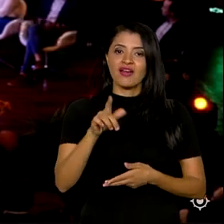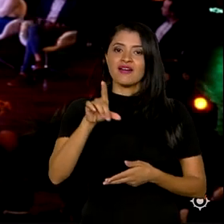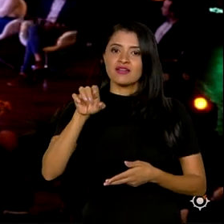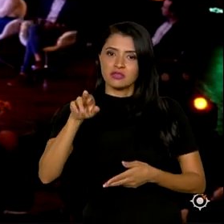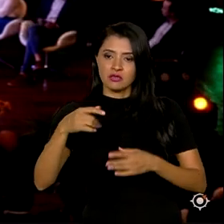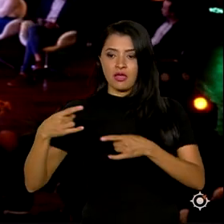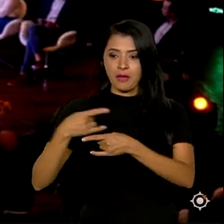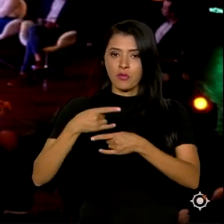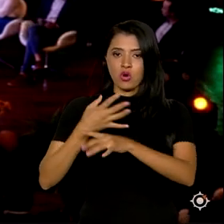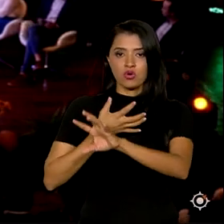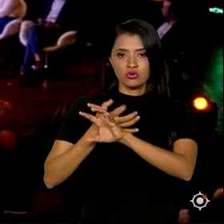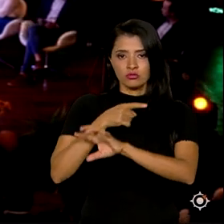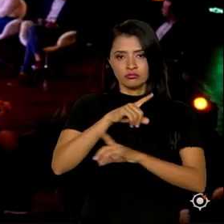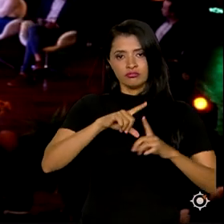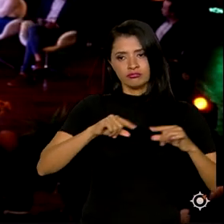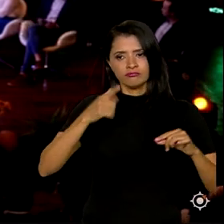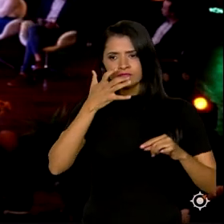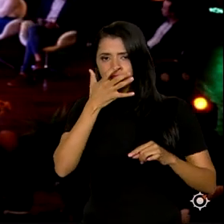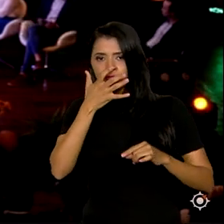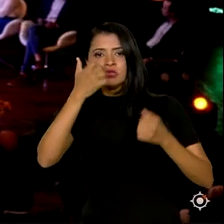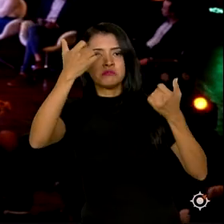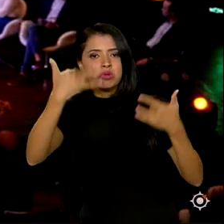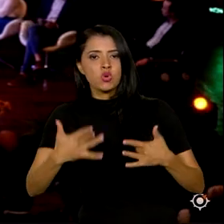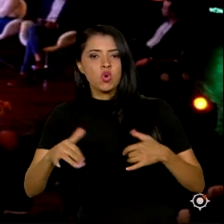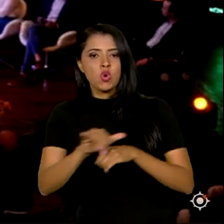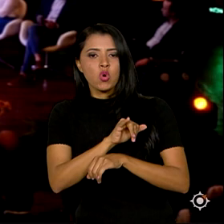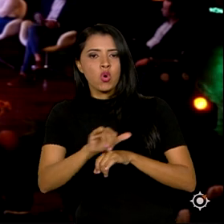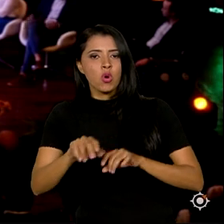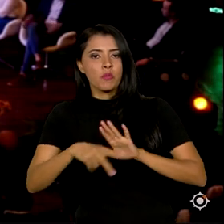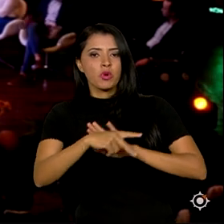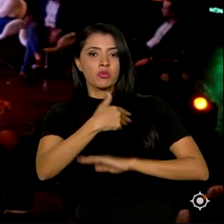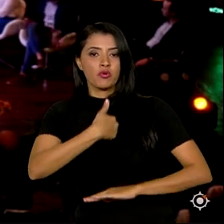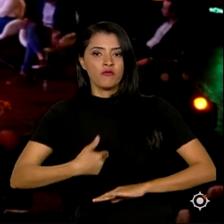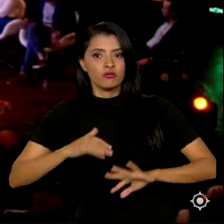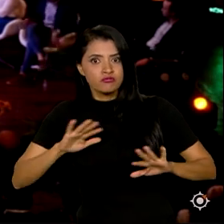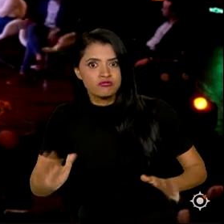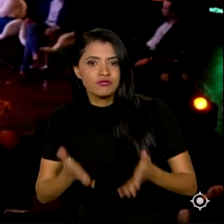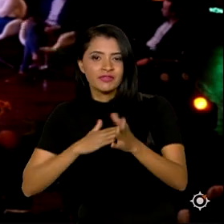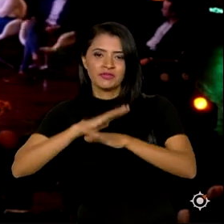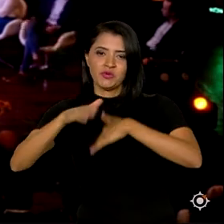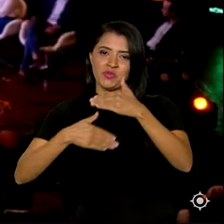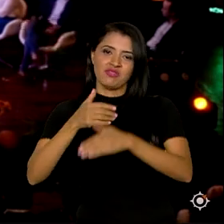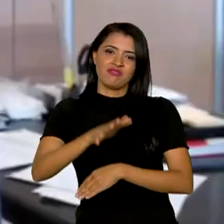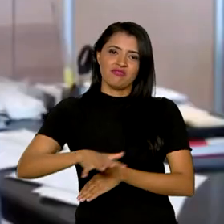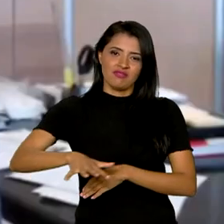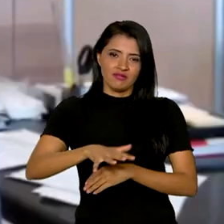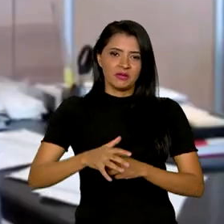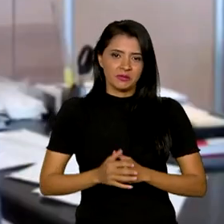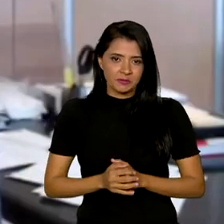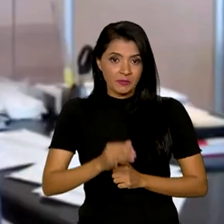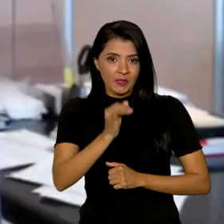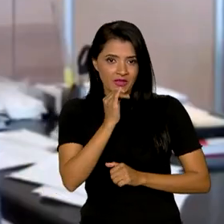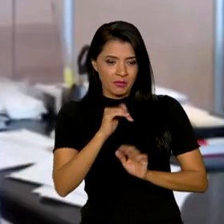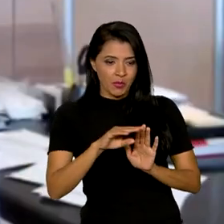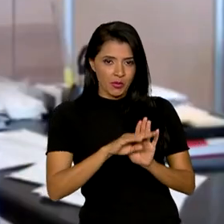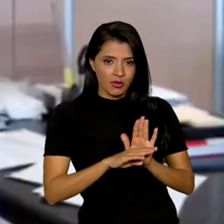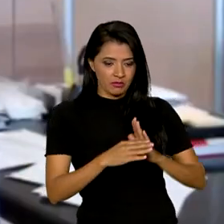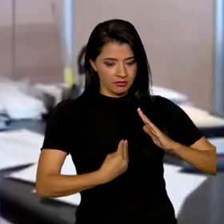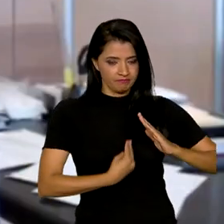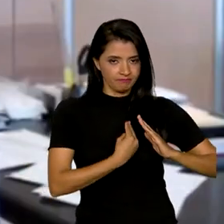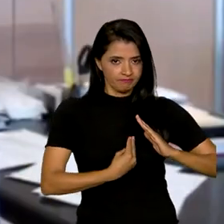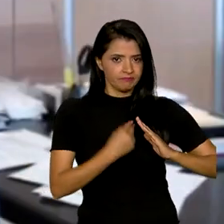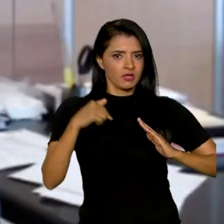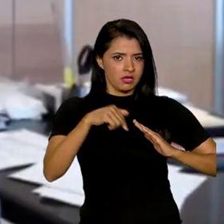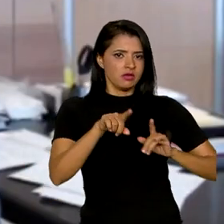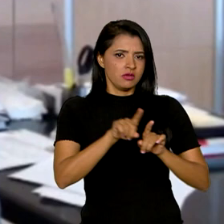Brasília e falou sobre as ações do governo que vão impulsionar o desenvolvimento no setor, como o programa Minha Casa Minha